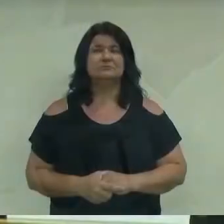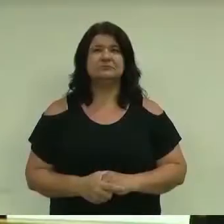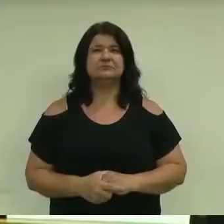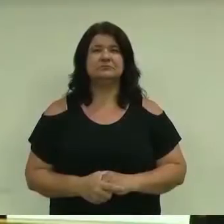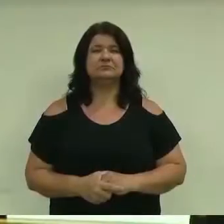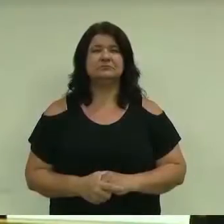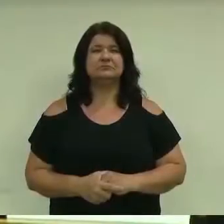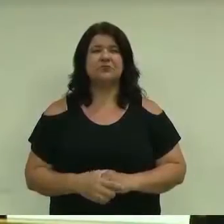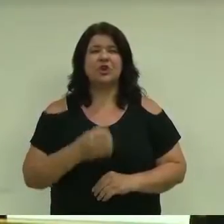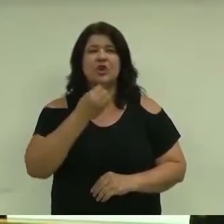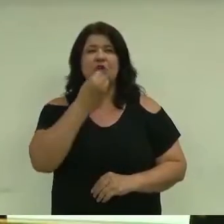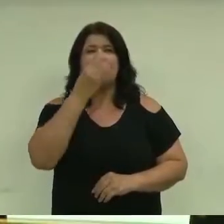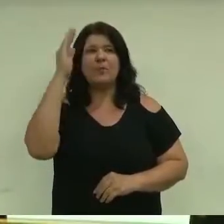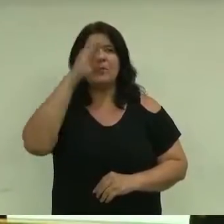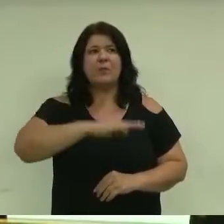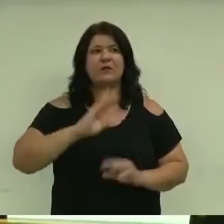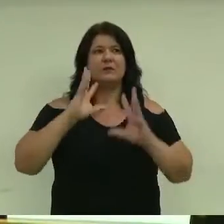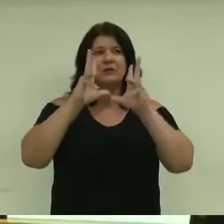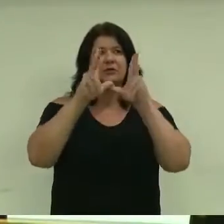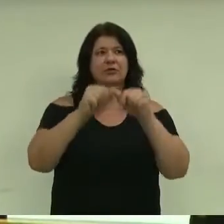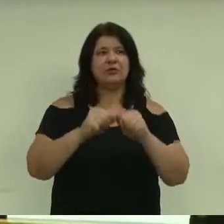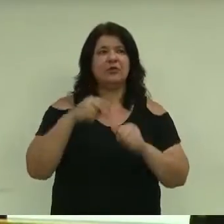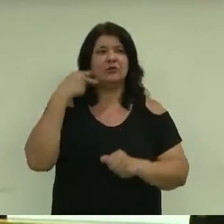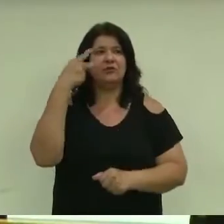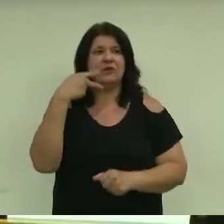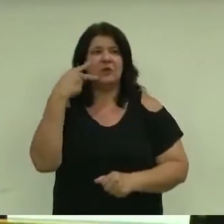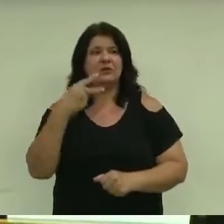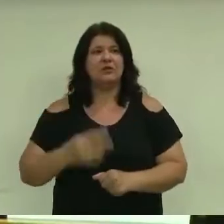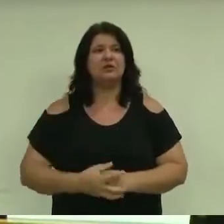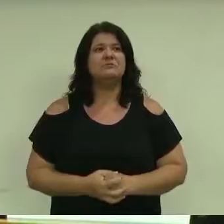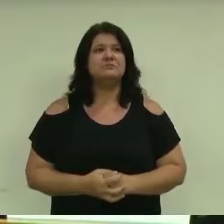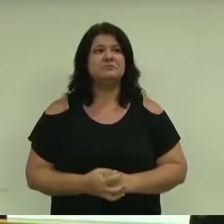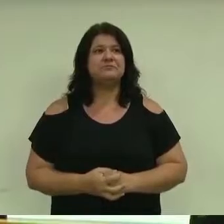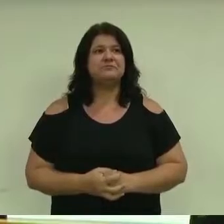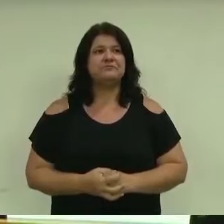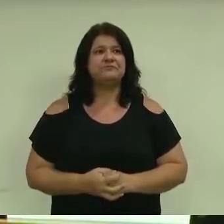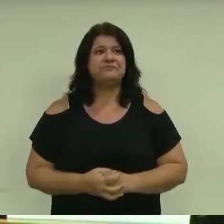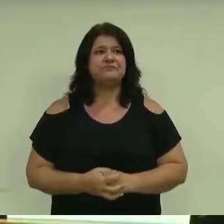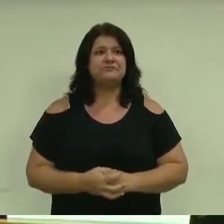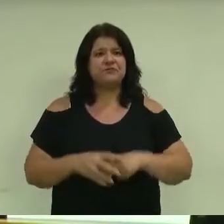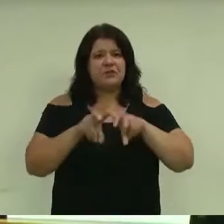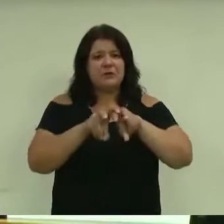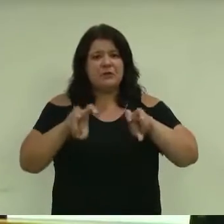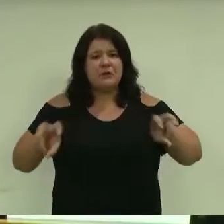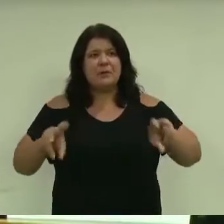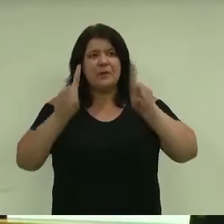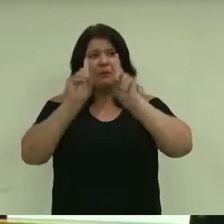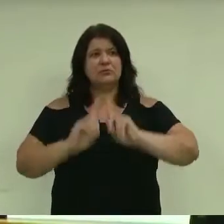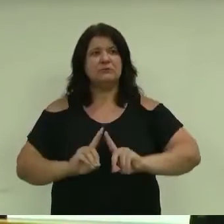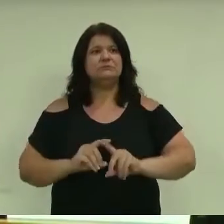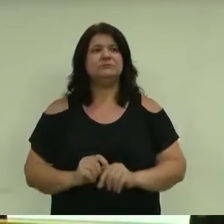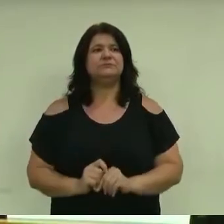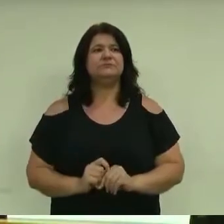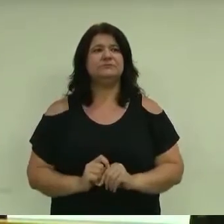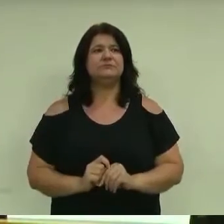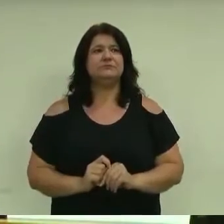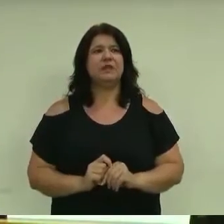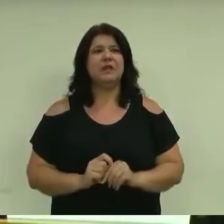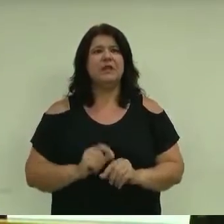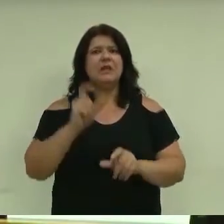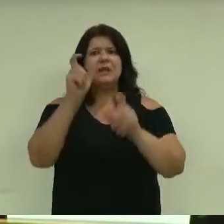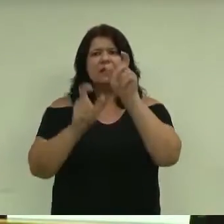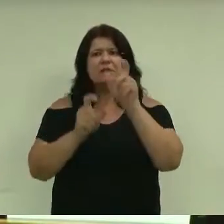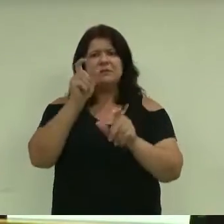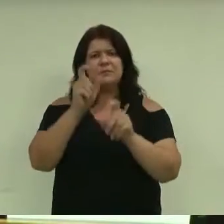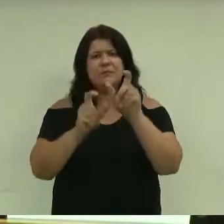Boa tarde a todos, nobres pares, mesa diretora, você que nos assiste através das